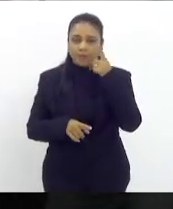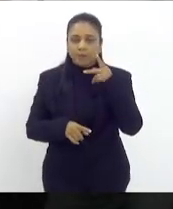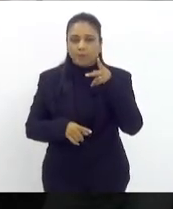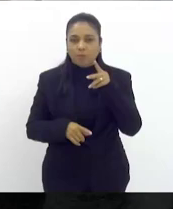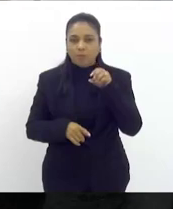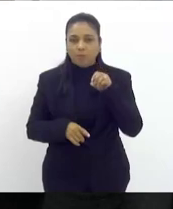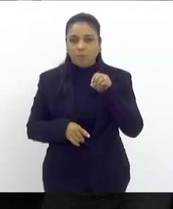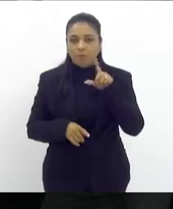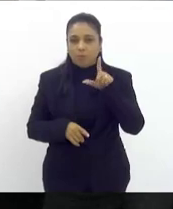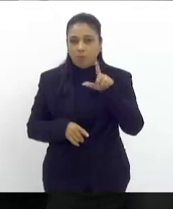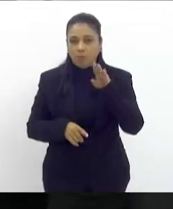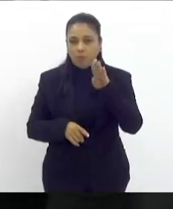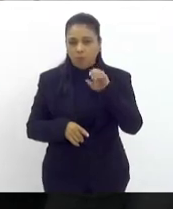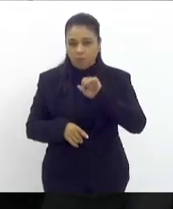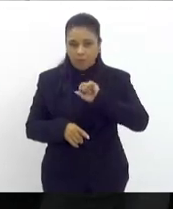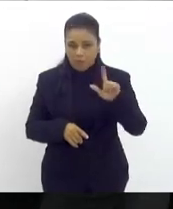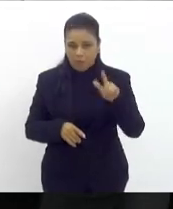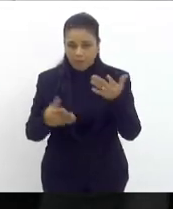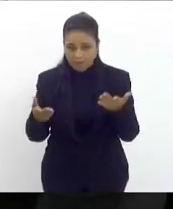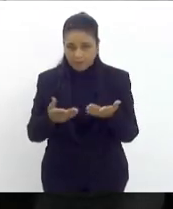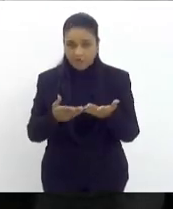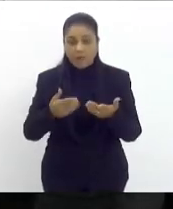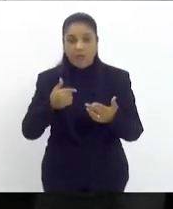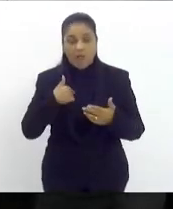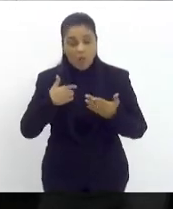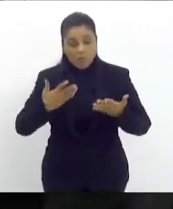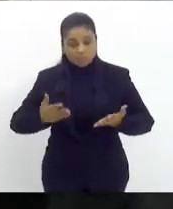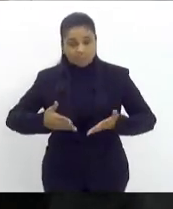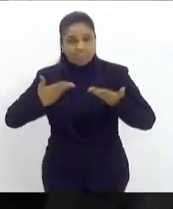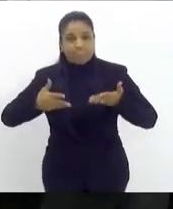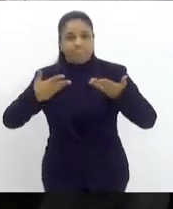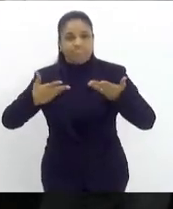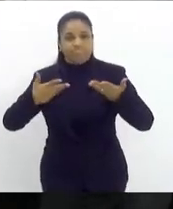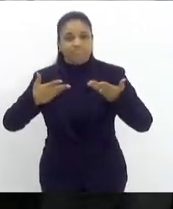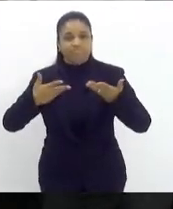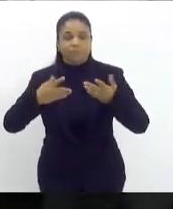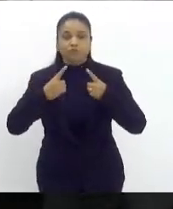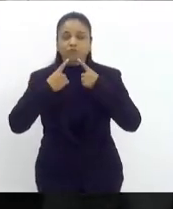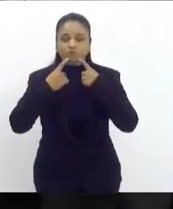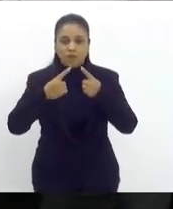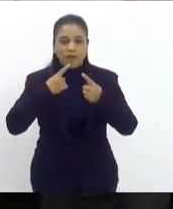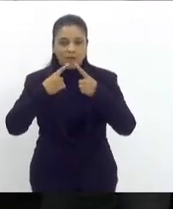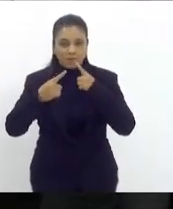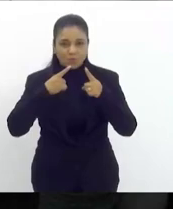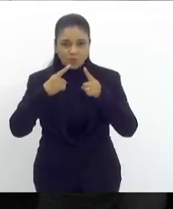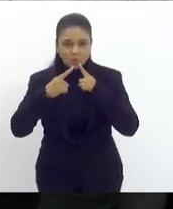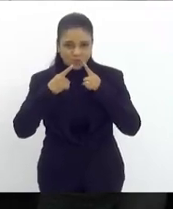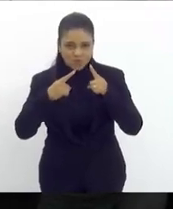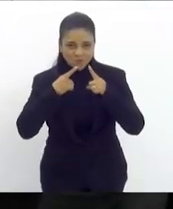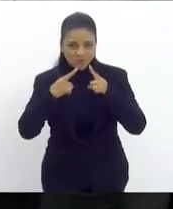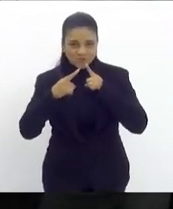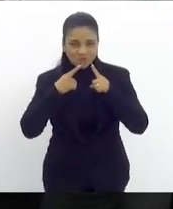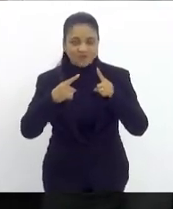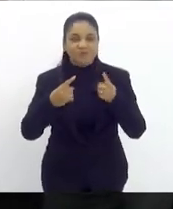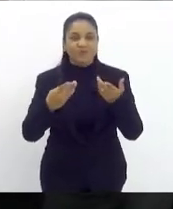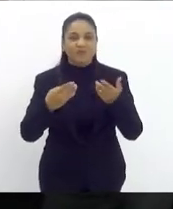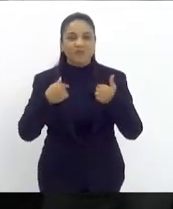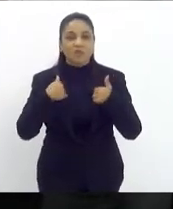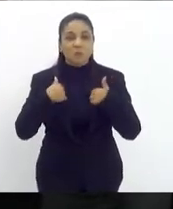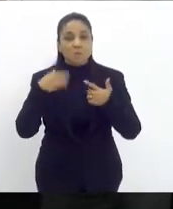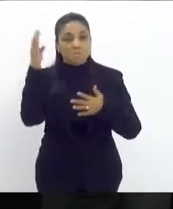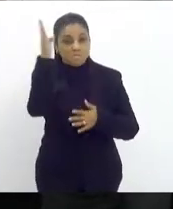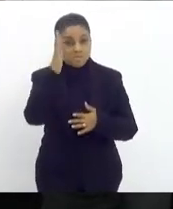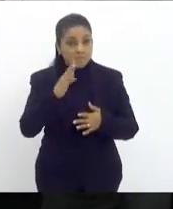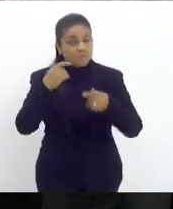eu sou um entusiasta deputada Élica do diálogo sou entusiasta do de que o